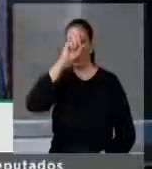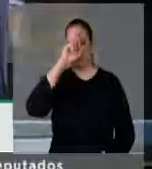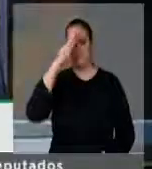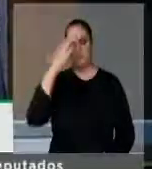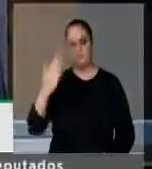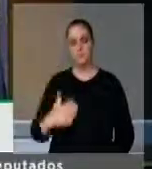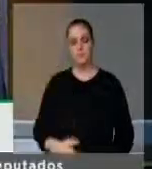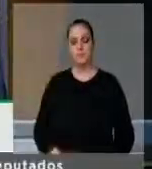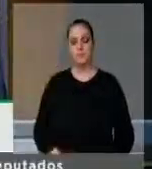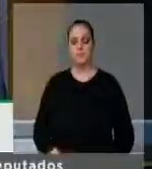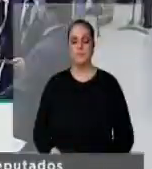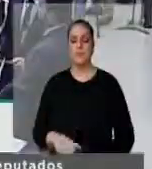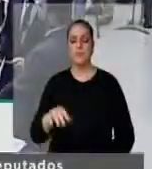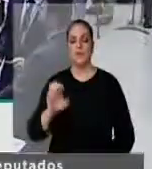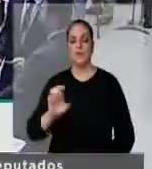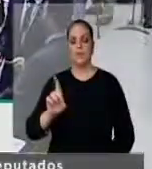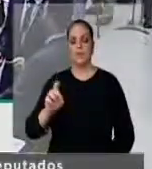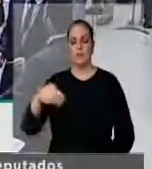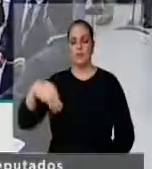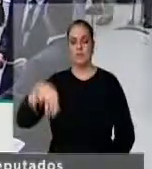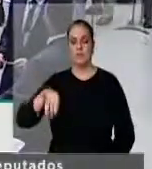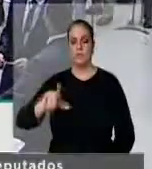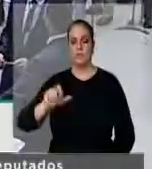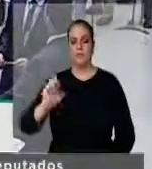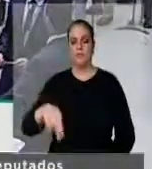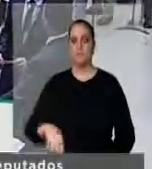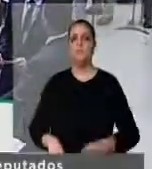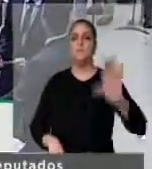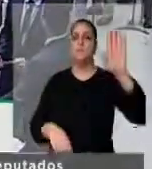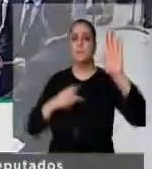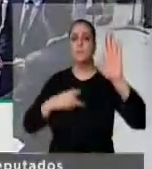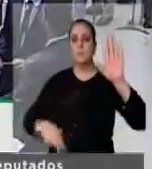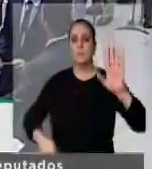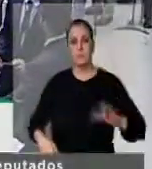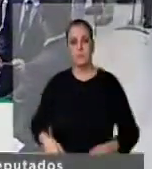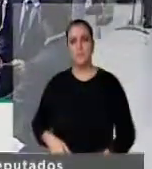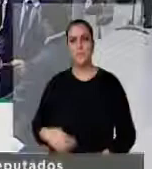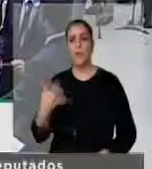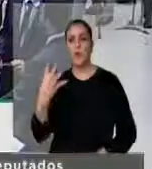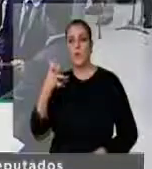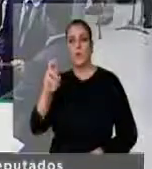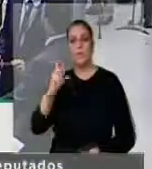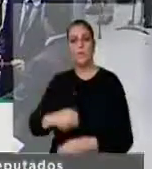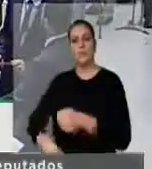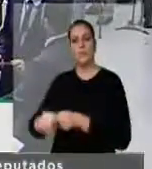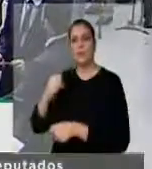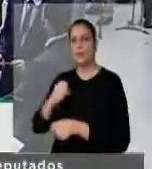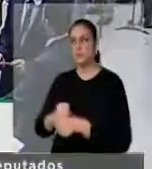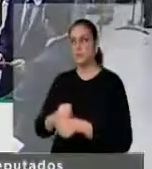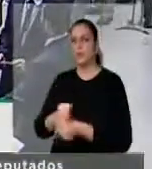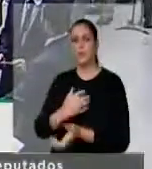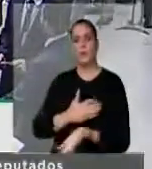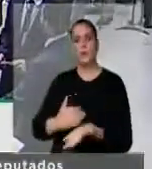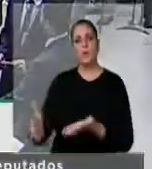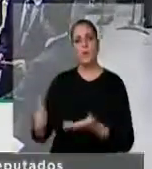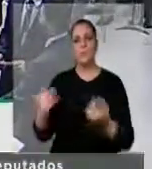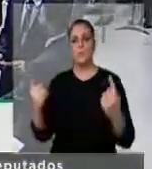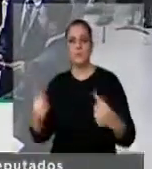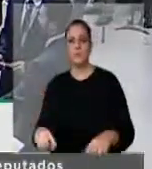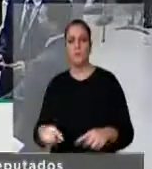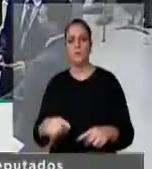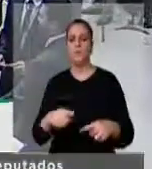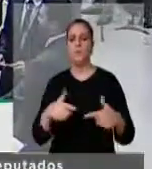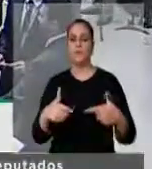Presidente, há exatamente 45 anos que iniciavam combates entre os guerrilheiros da